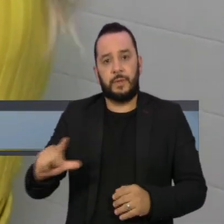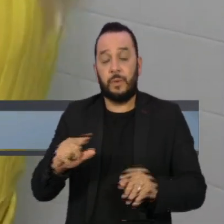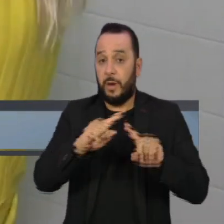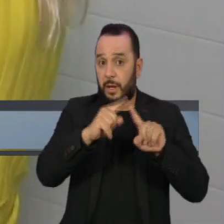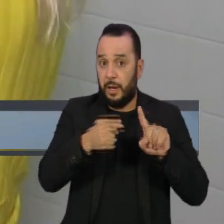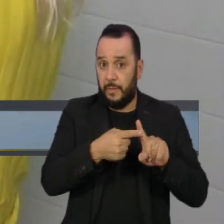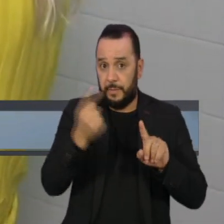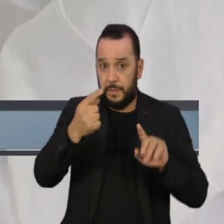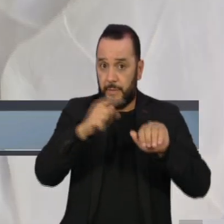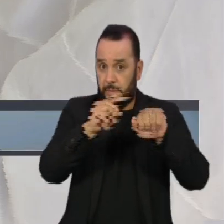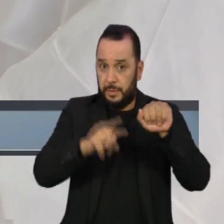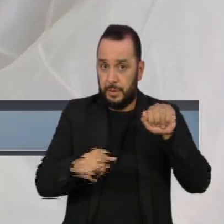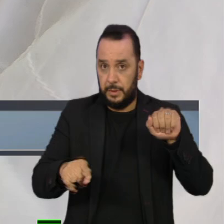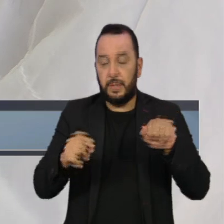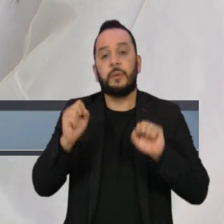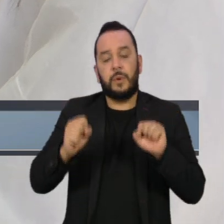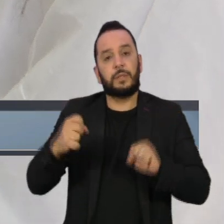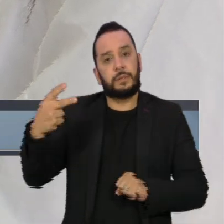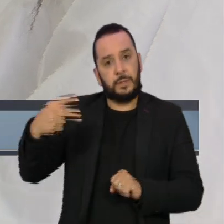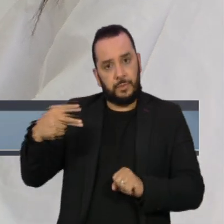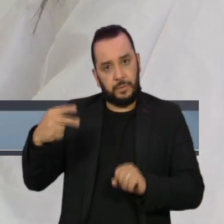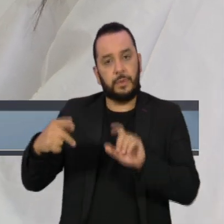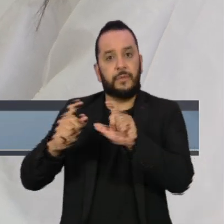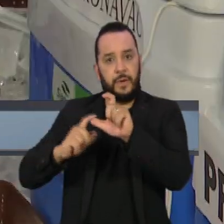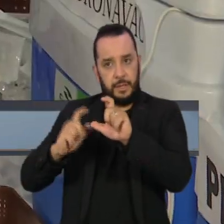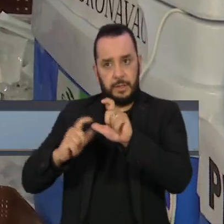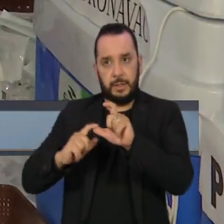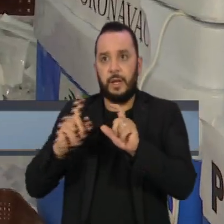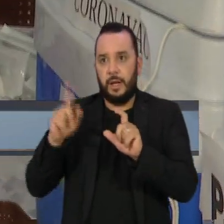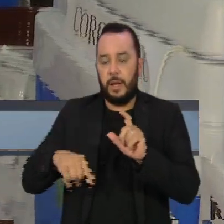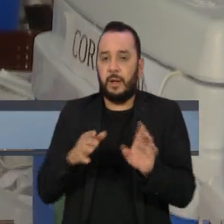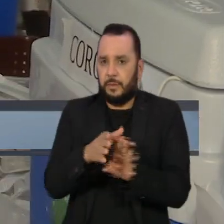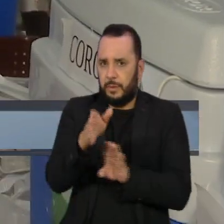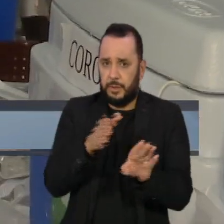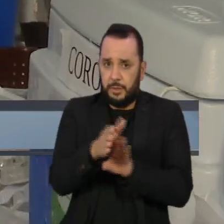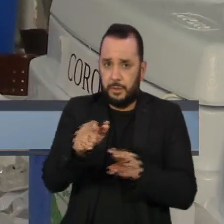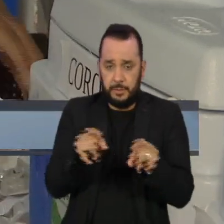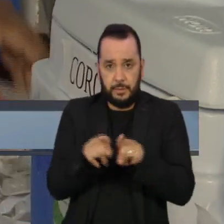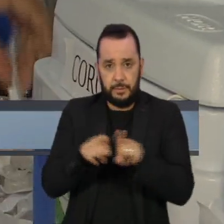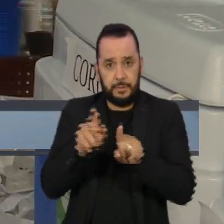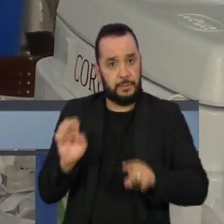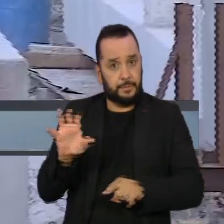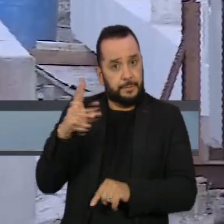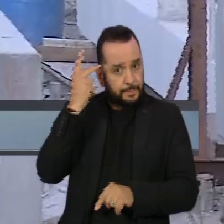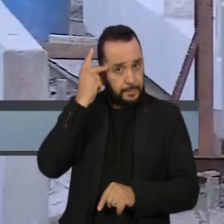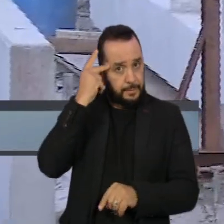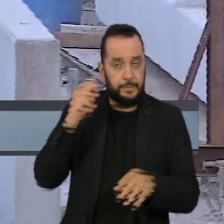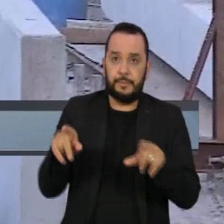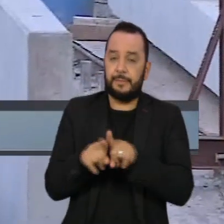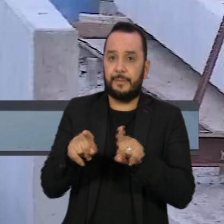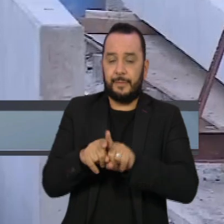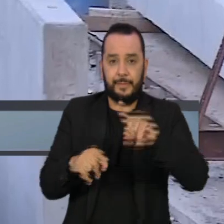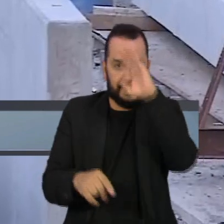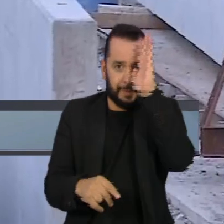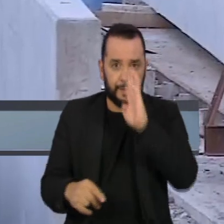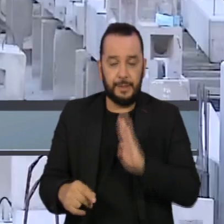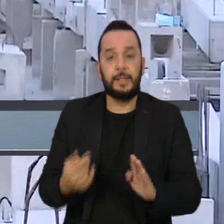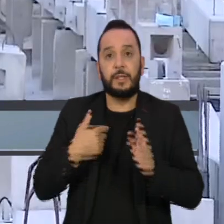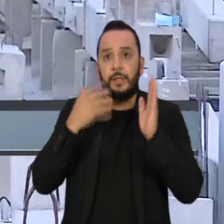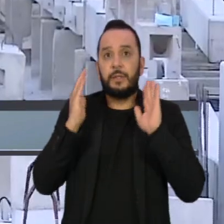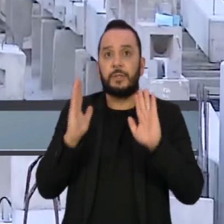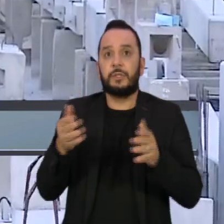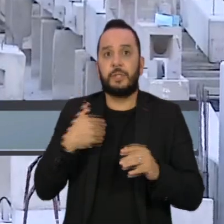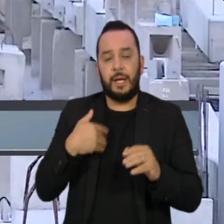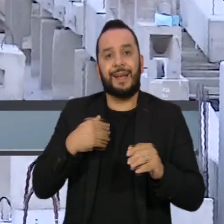devem ser imunizadas com segunda dose da Pfizer. Essa foi a recomendação do Estado de São Paulo. Brasil perde quase 30